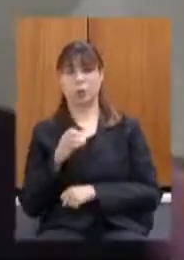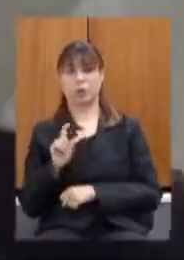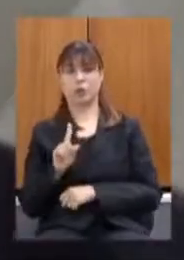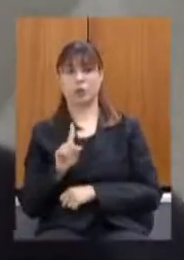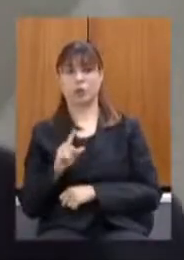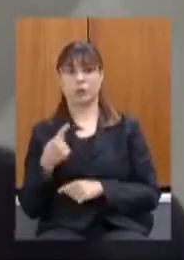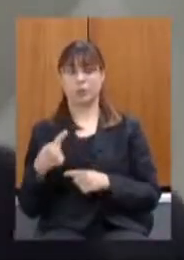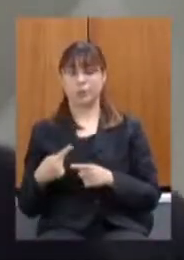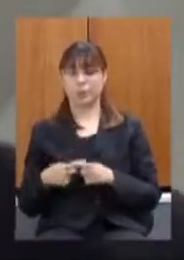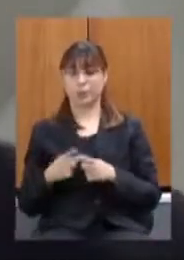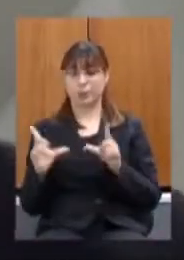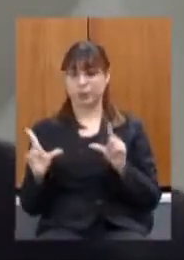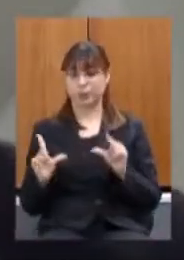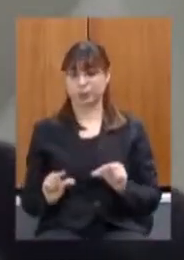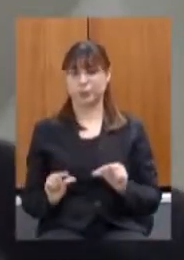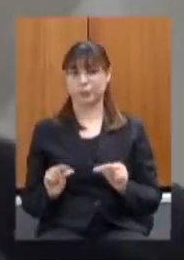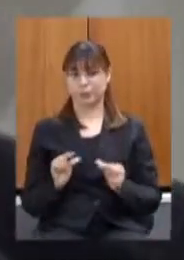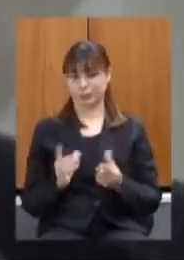depreciado